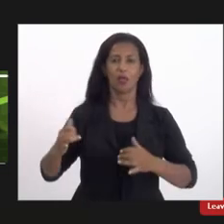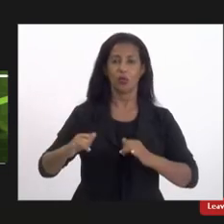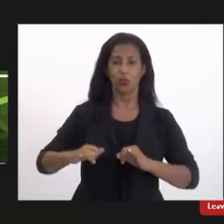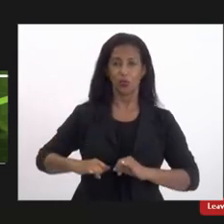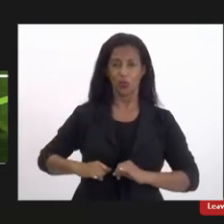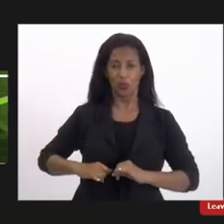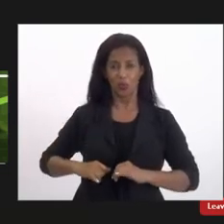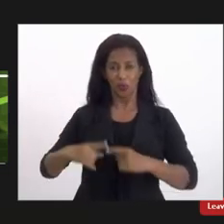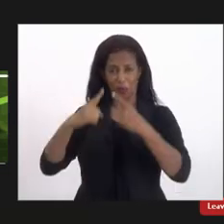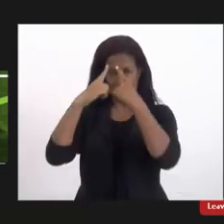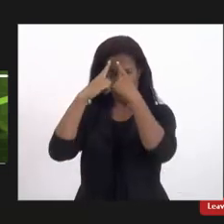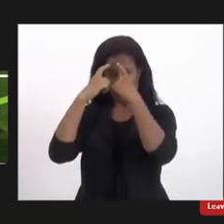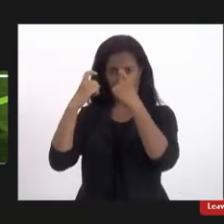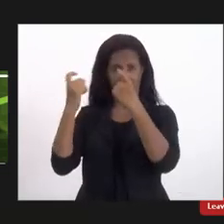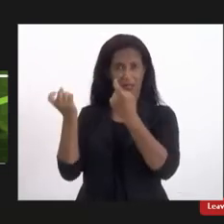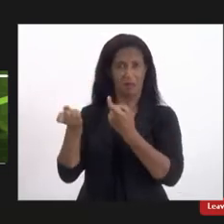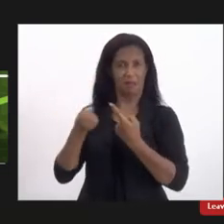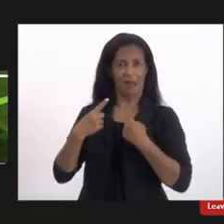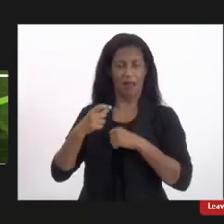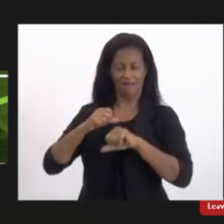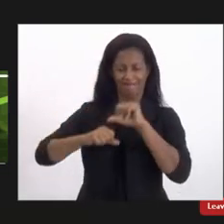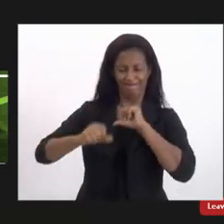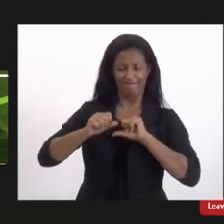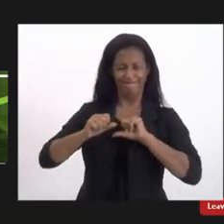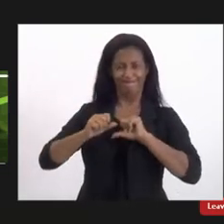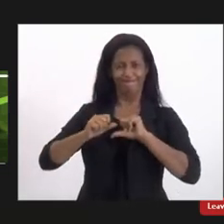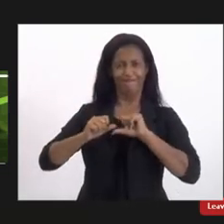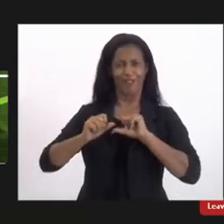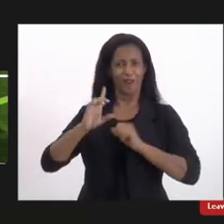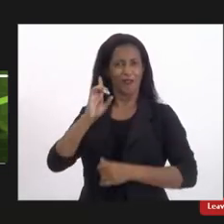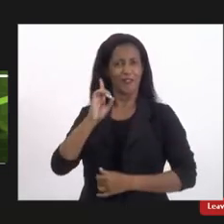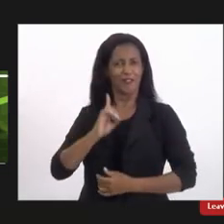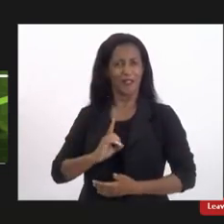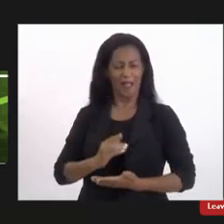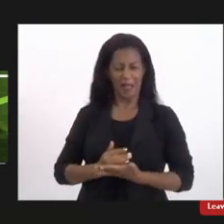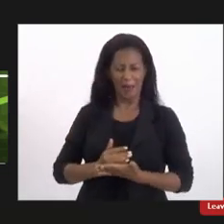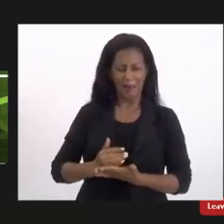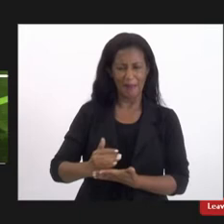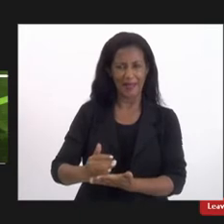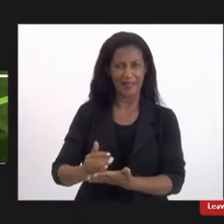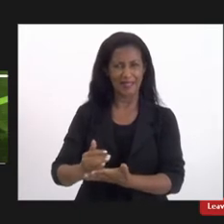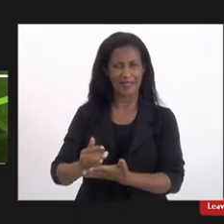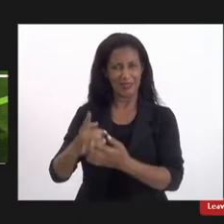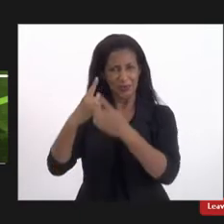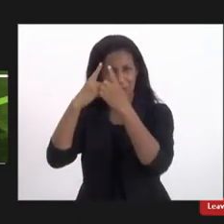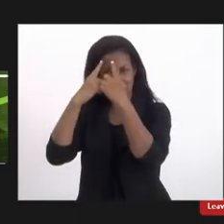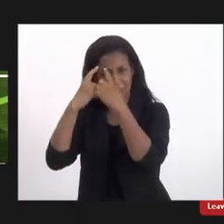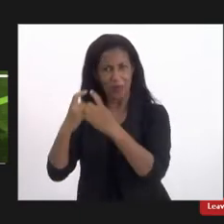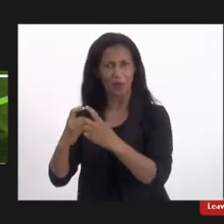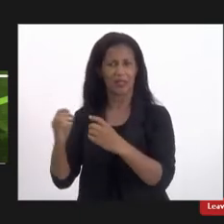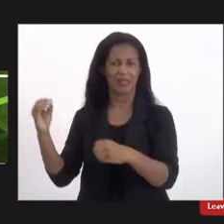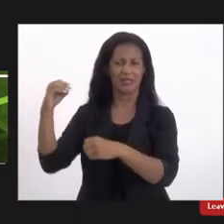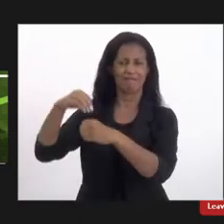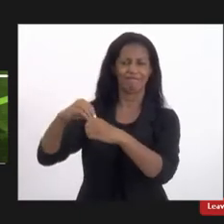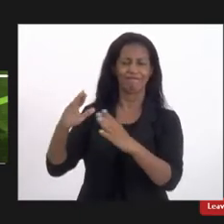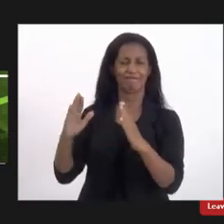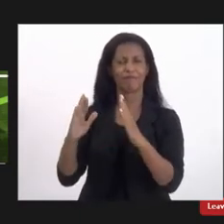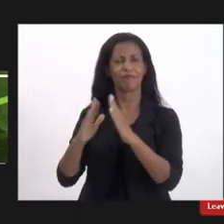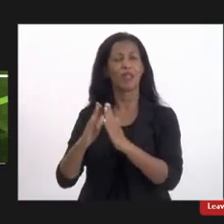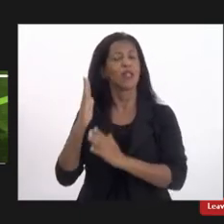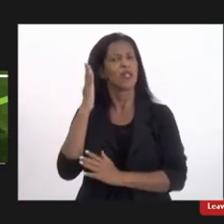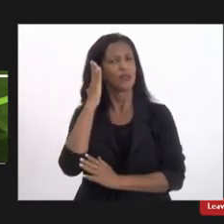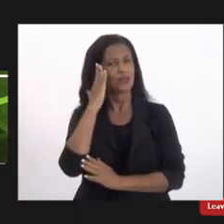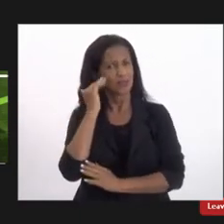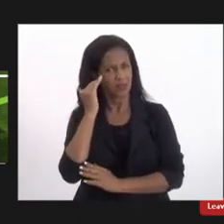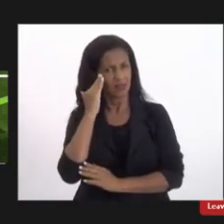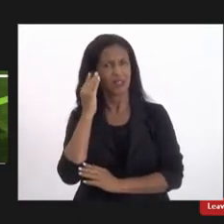a mulher que ficou deficiente a partir de uma violência doméstica eu sei que é muito difícil